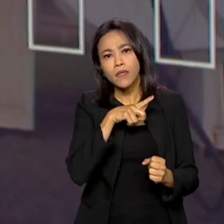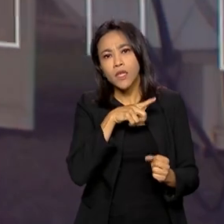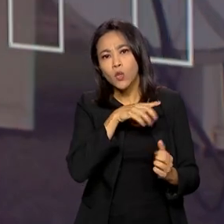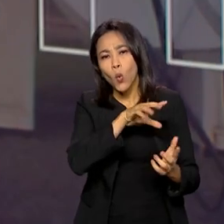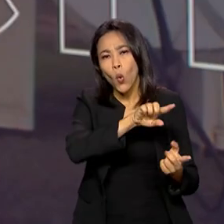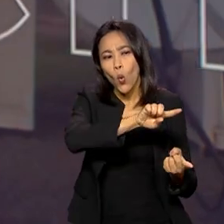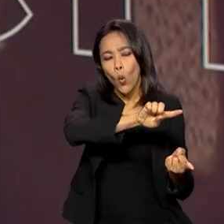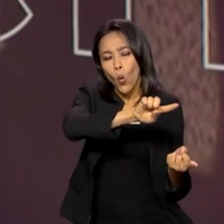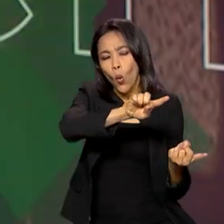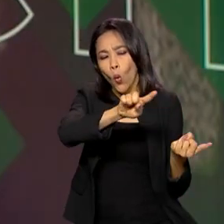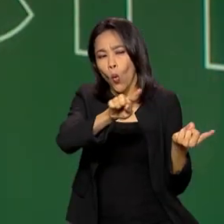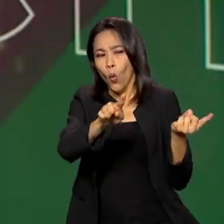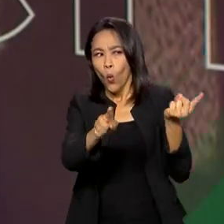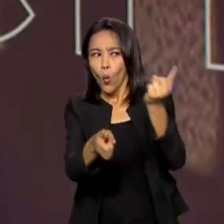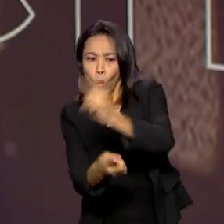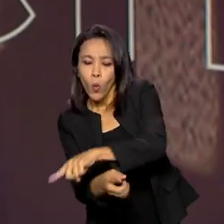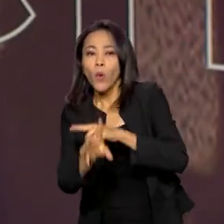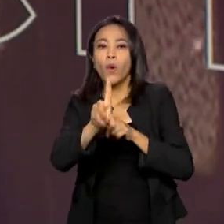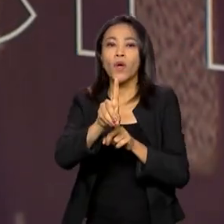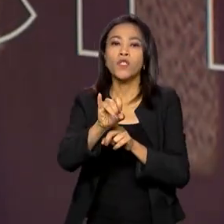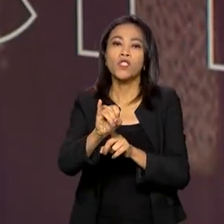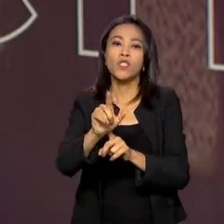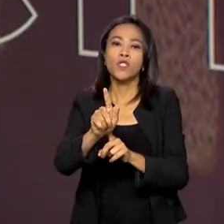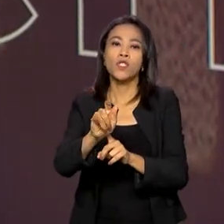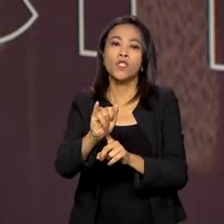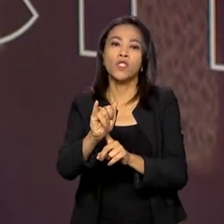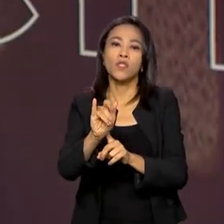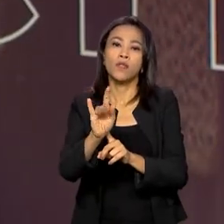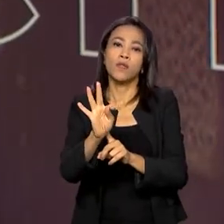digitalização. Fizemos a primeira fase